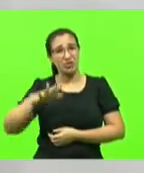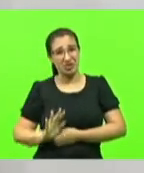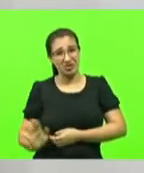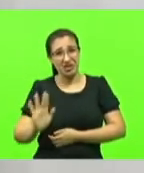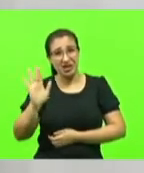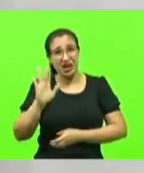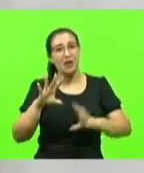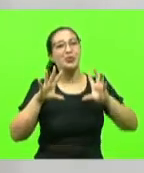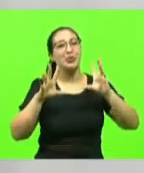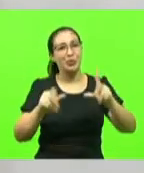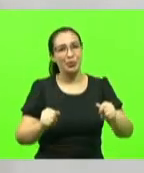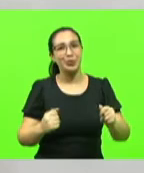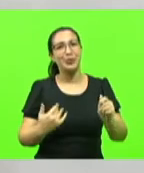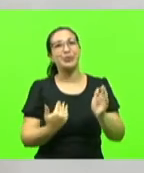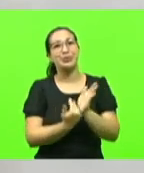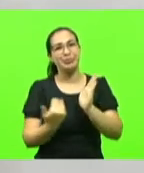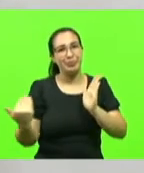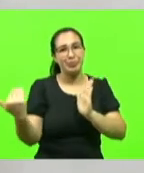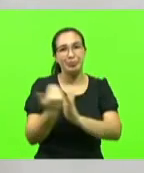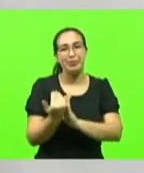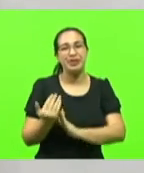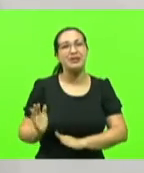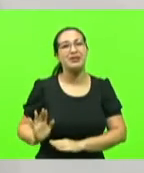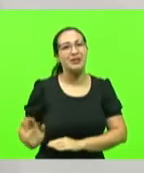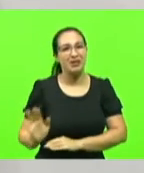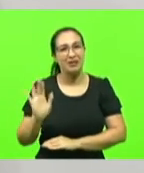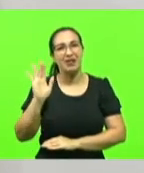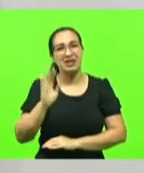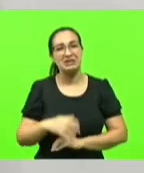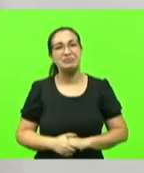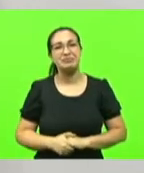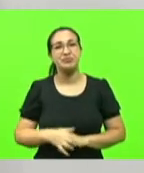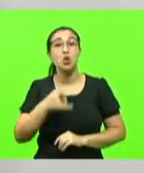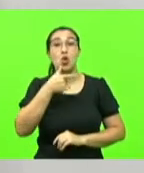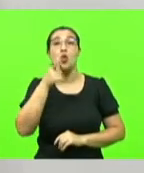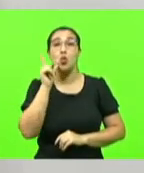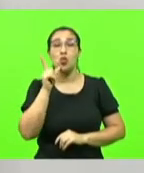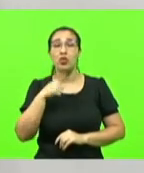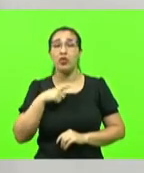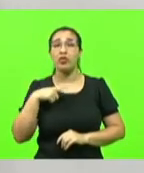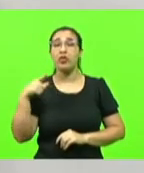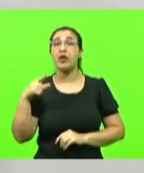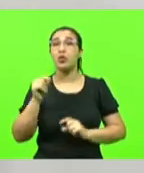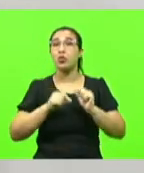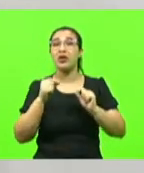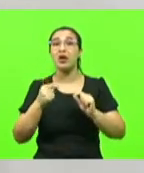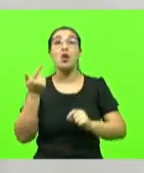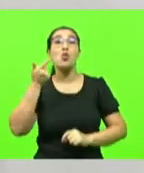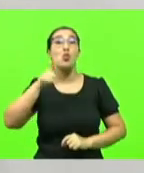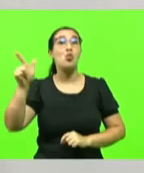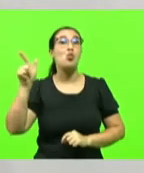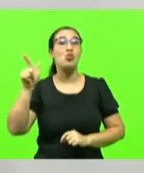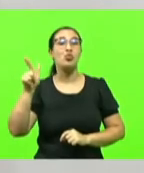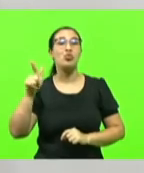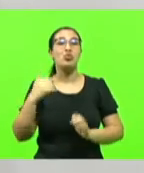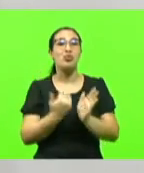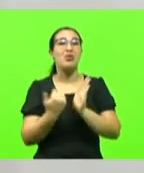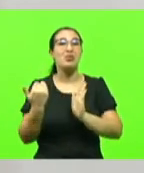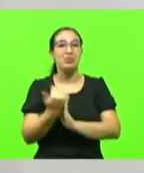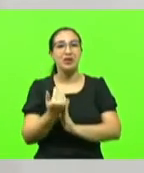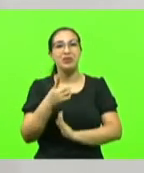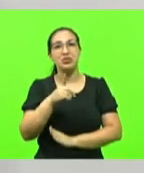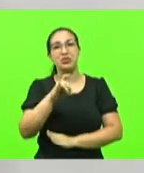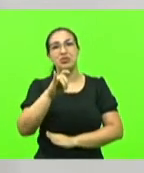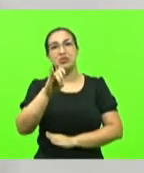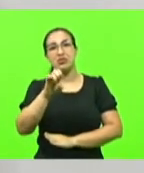mais caro. Aliás falava ainda ontem tivemos mais um aumento do diesel que já começou a vigorar a partir de